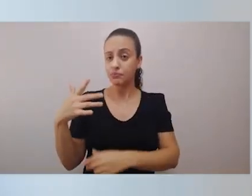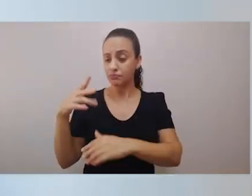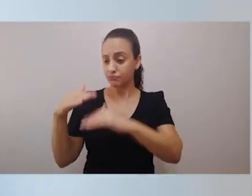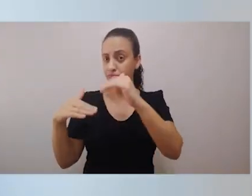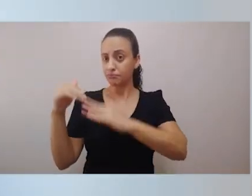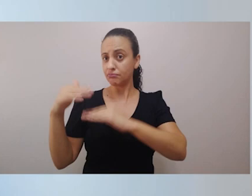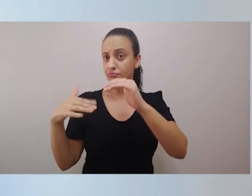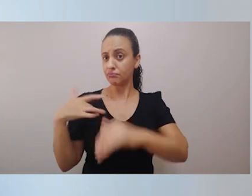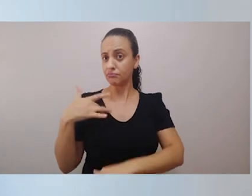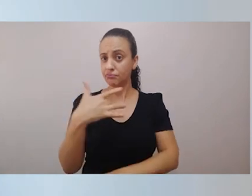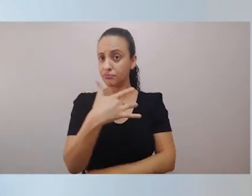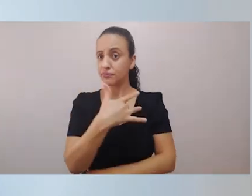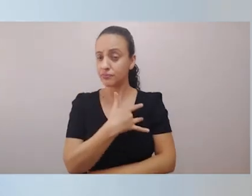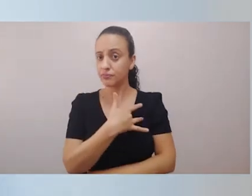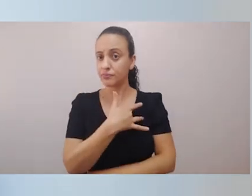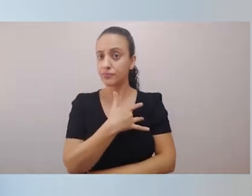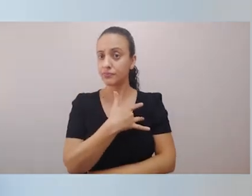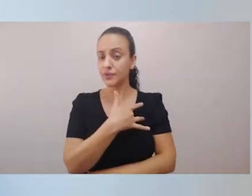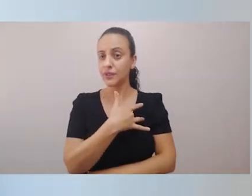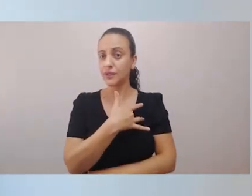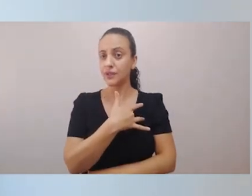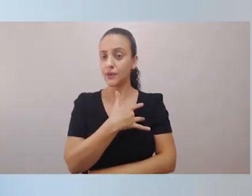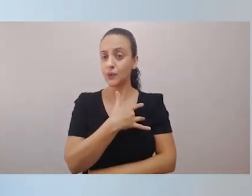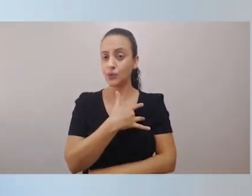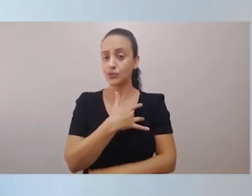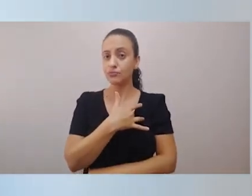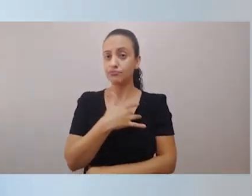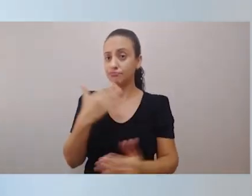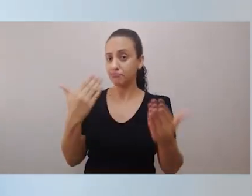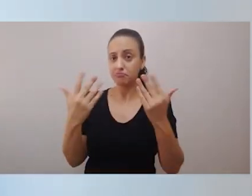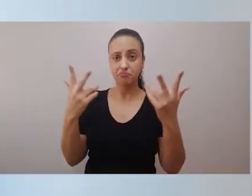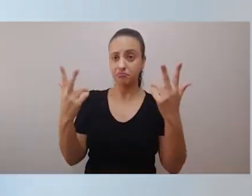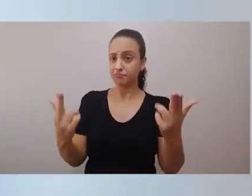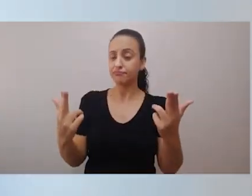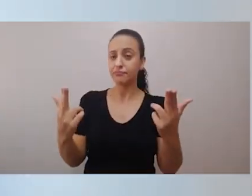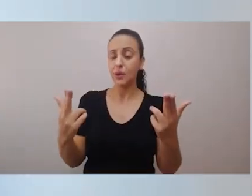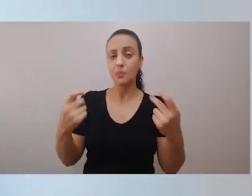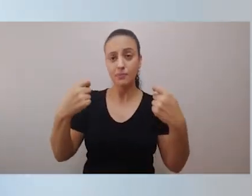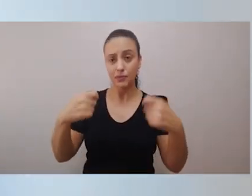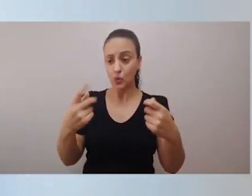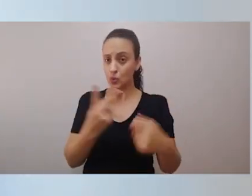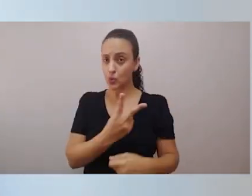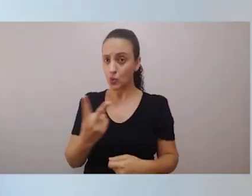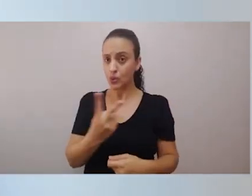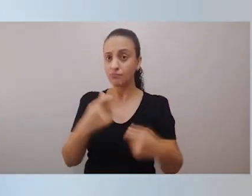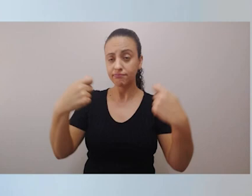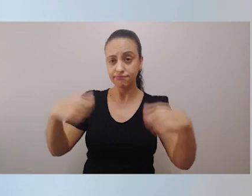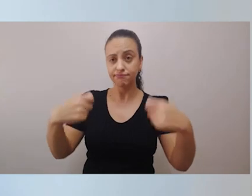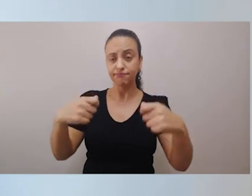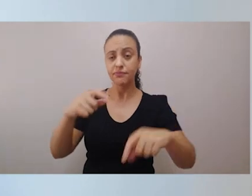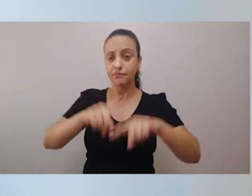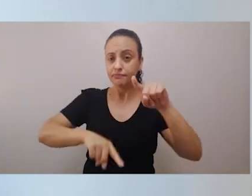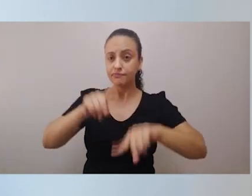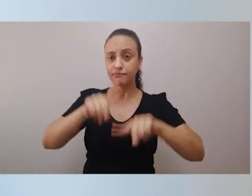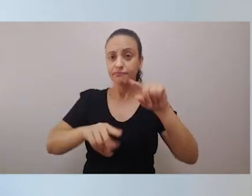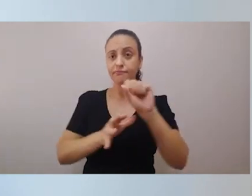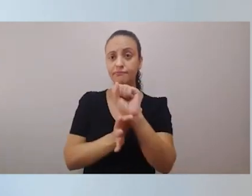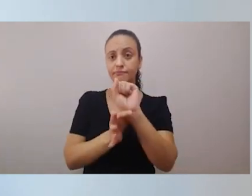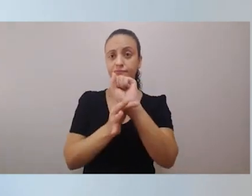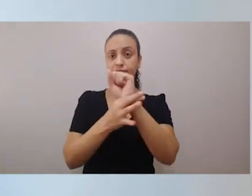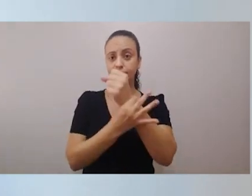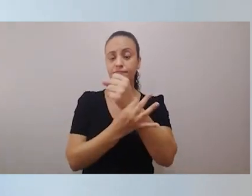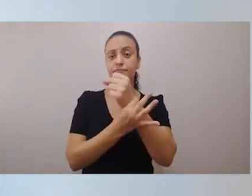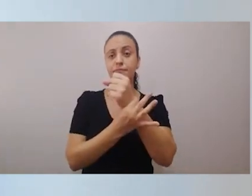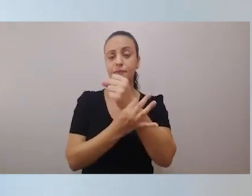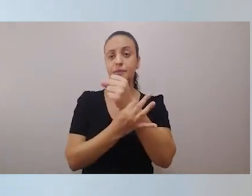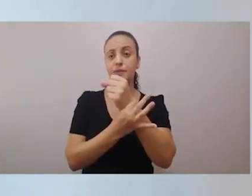no enfrentamento ao coronavírus, também possam trabalhar com os EPIs e com tudo o que for necessário para garantir